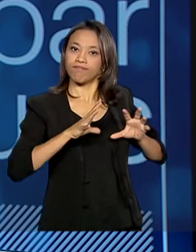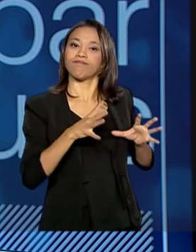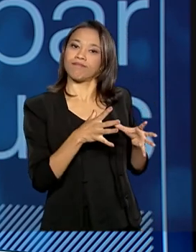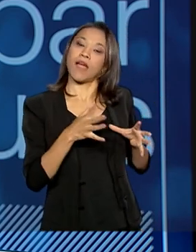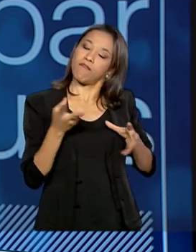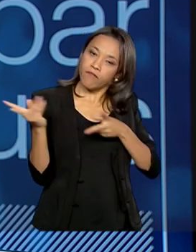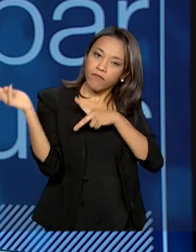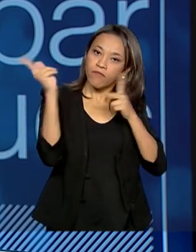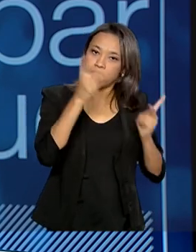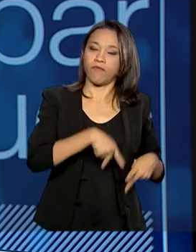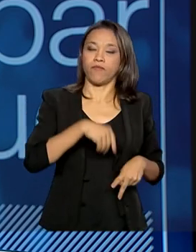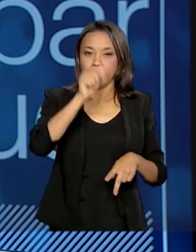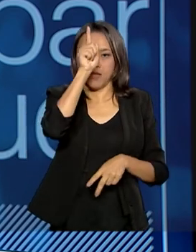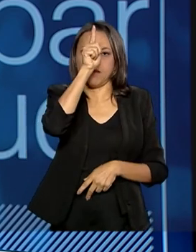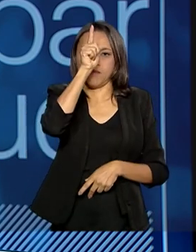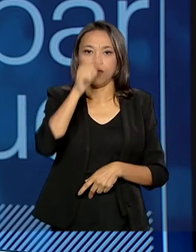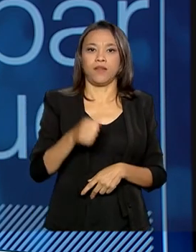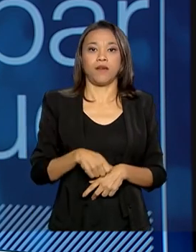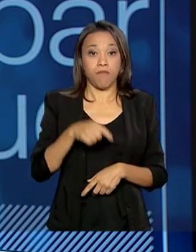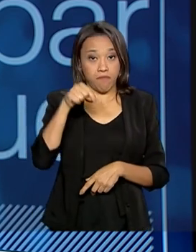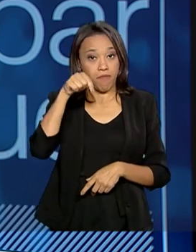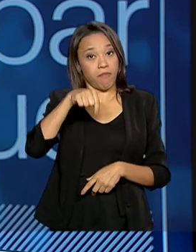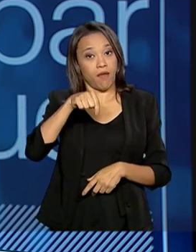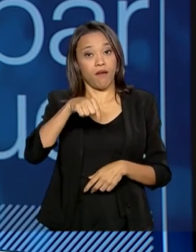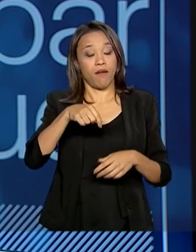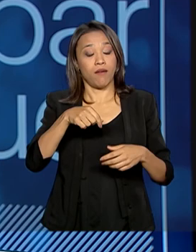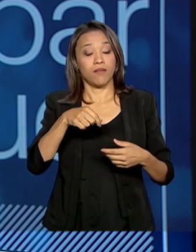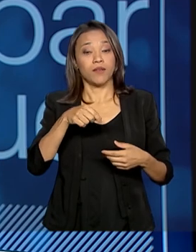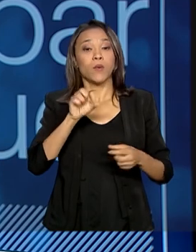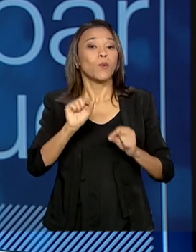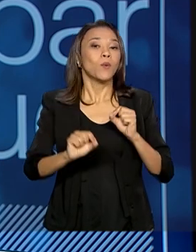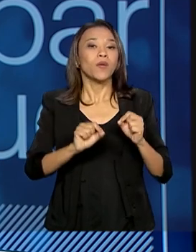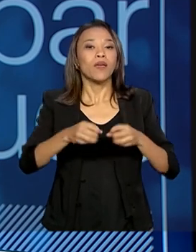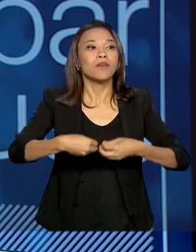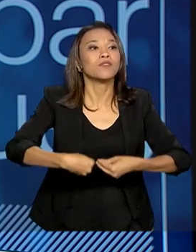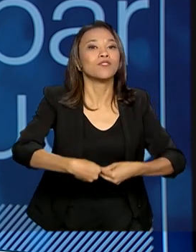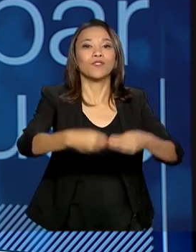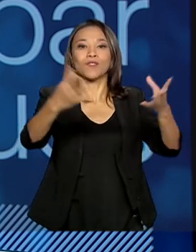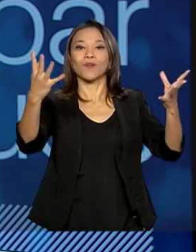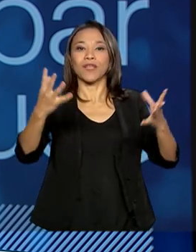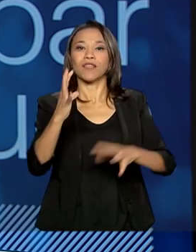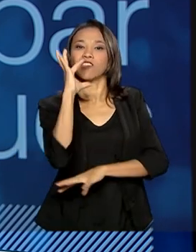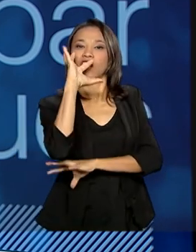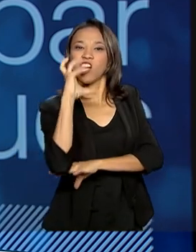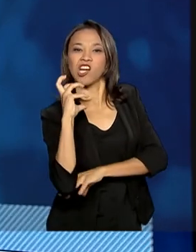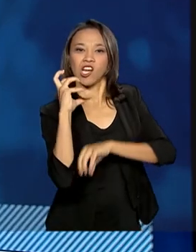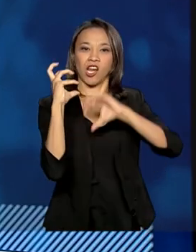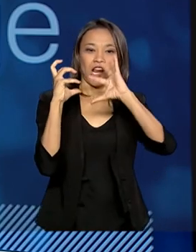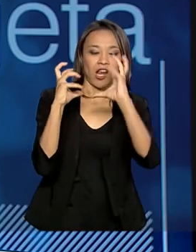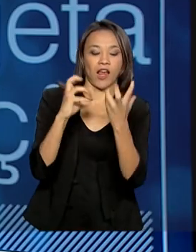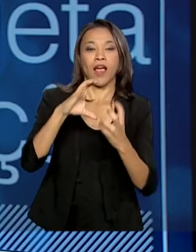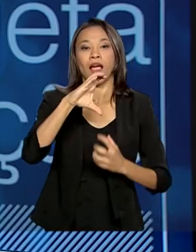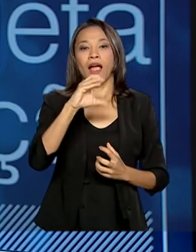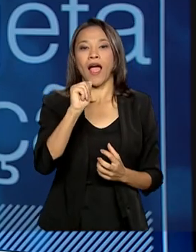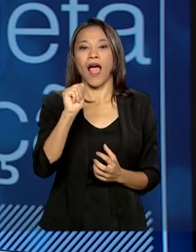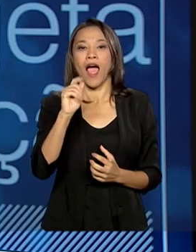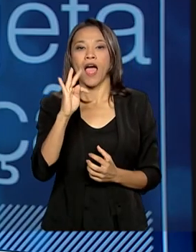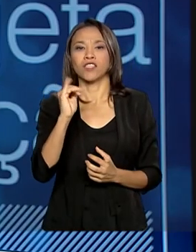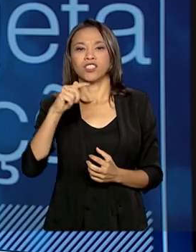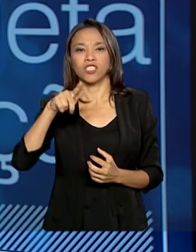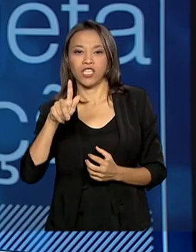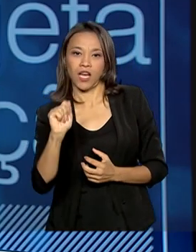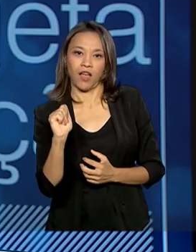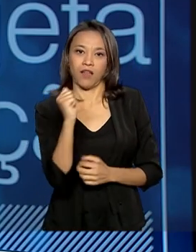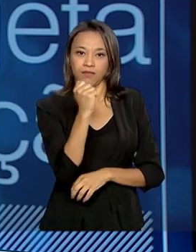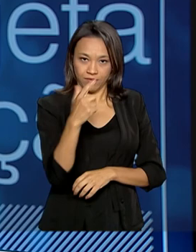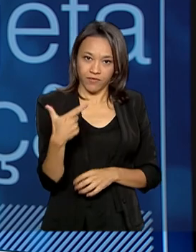essas espécies para ser reintroduzida na caatinga novamente. Vai ser em Curaçá, é Curaçá, é